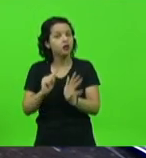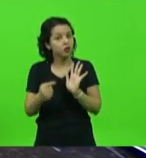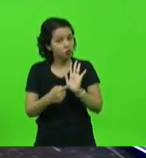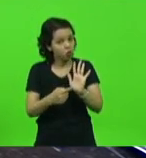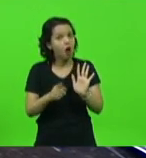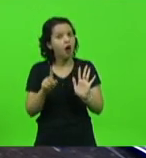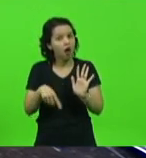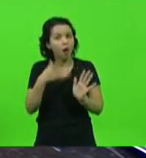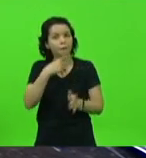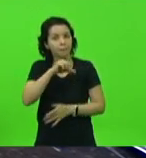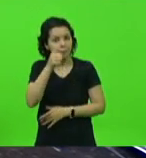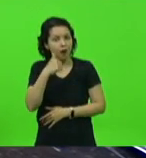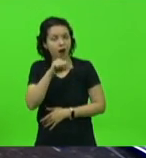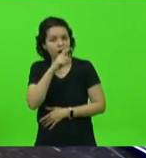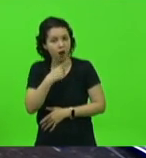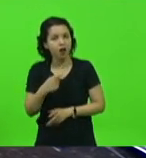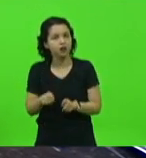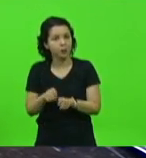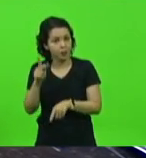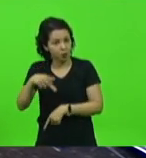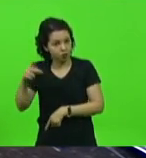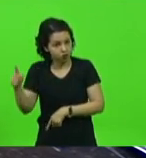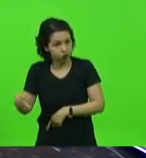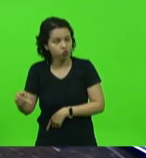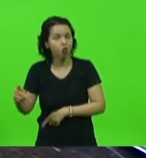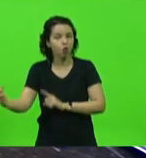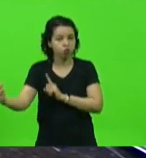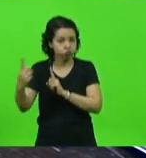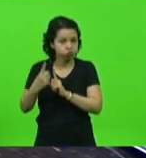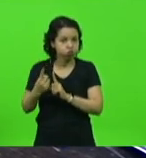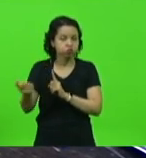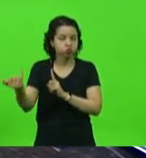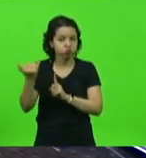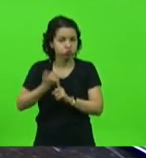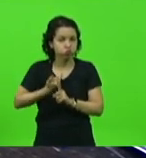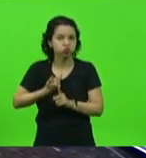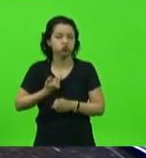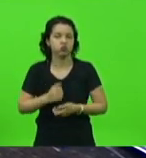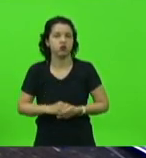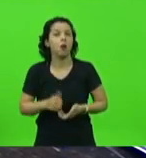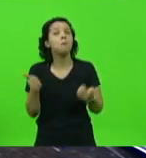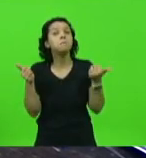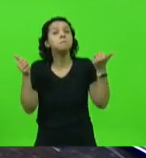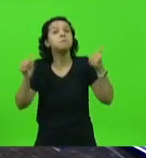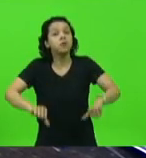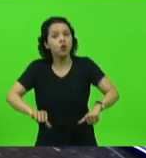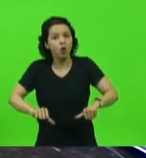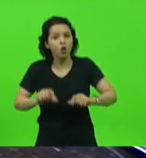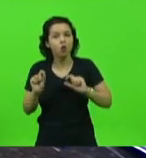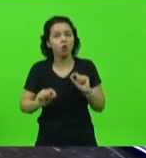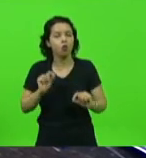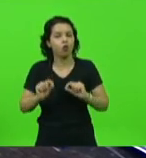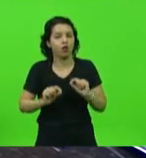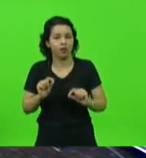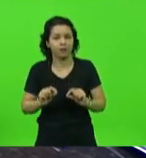alunos e professores que nos procuraram. E o pior de tudo, pior de tudo, e por conta de não poder participar